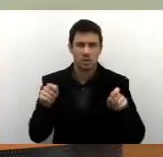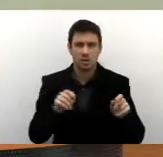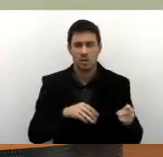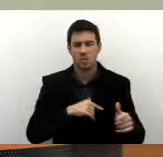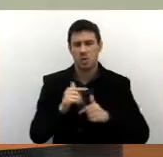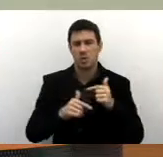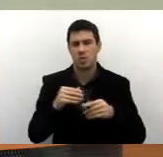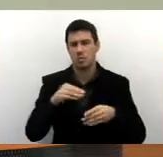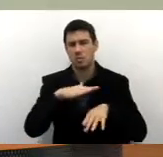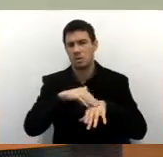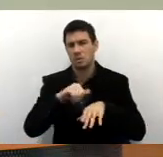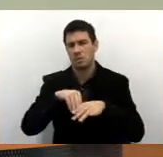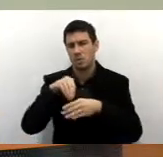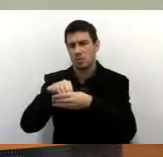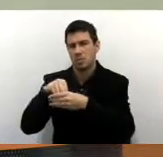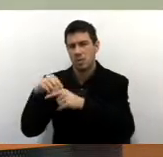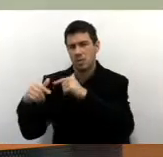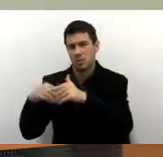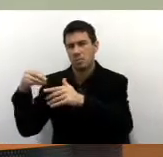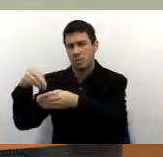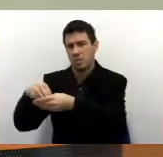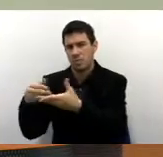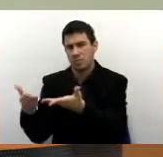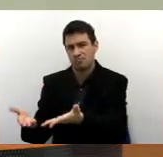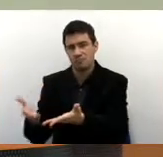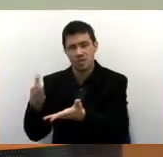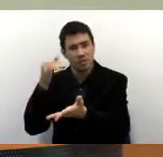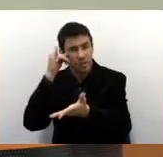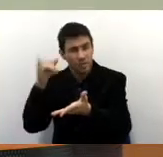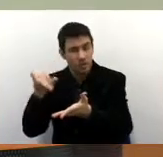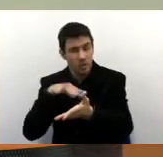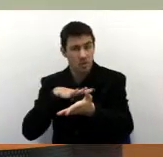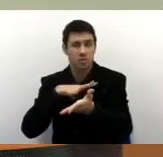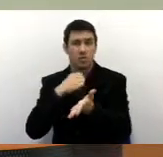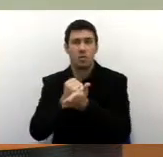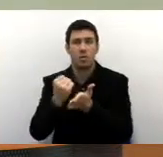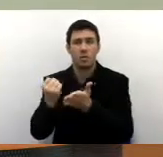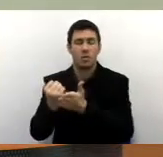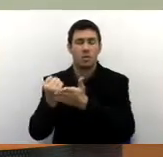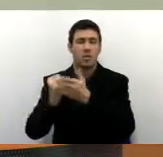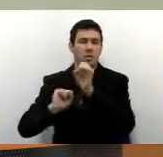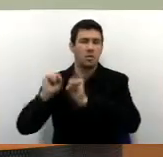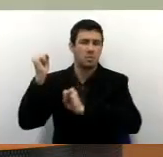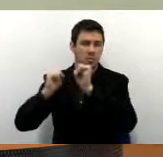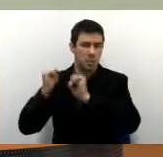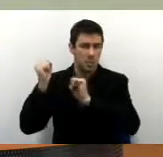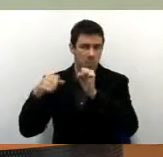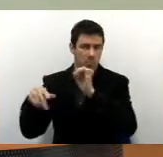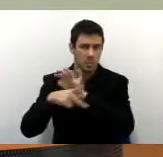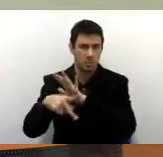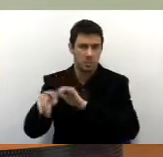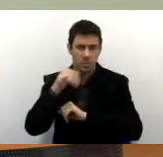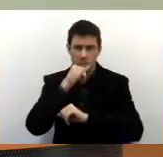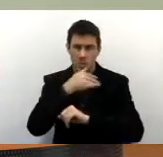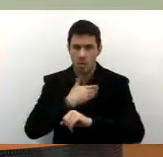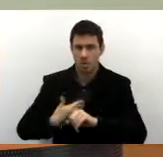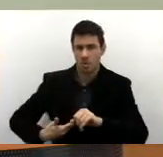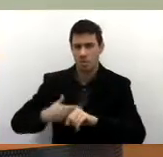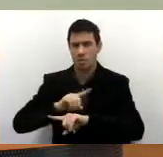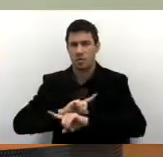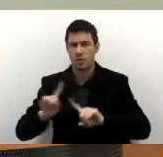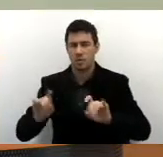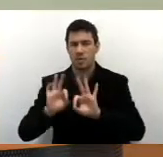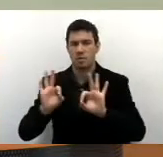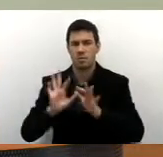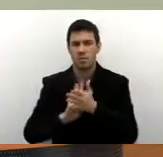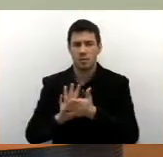chamando eles concursados, estaria evitando de você estar contratando uma empresa, uma organização não governamental... Me permite